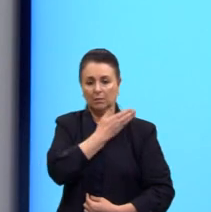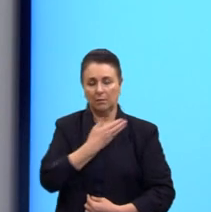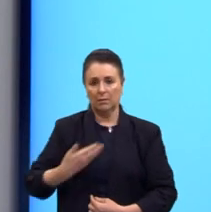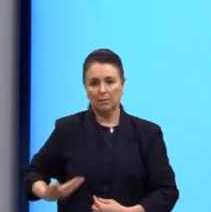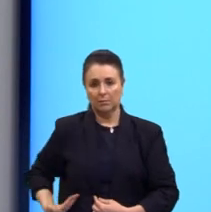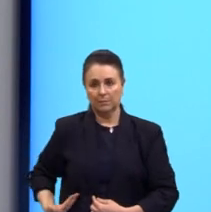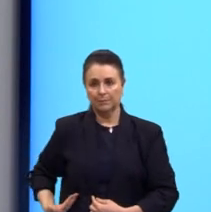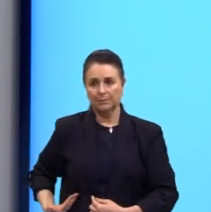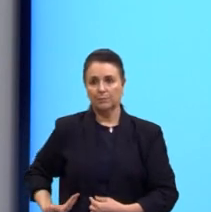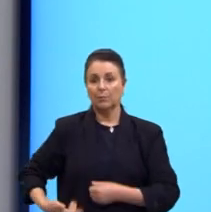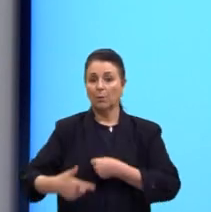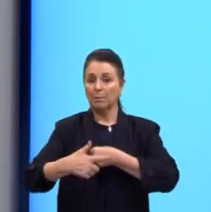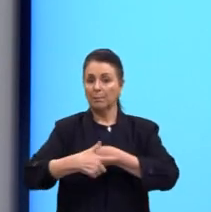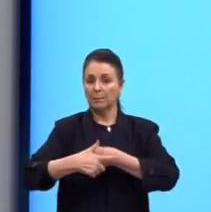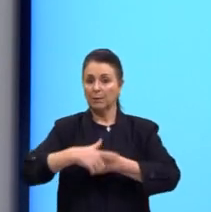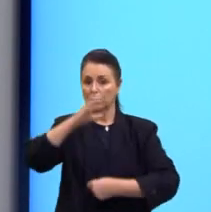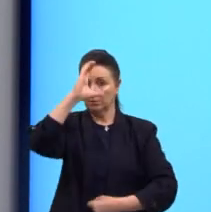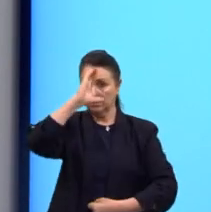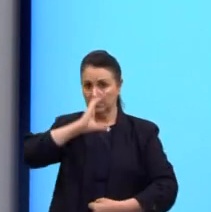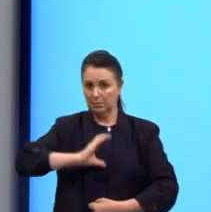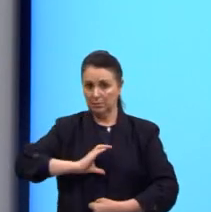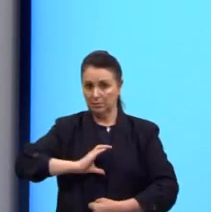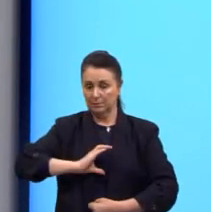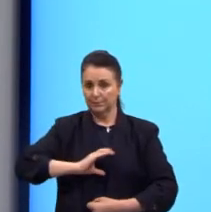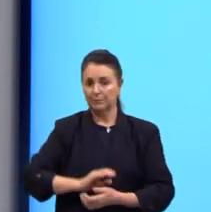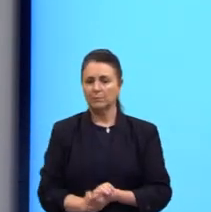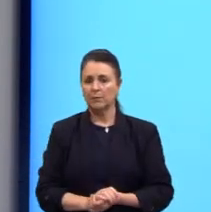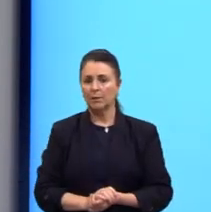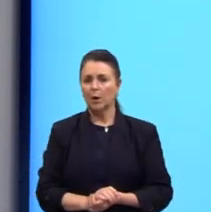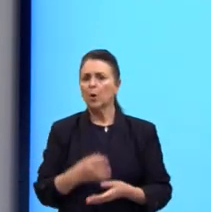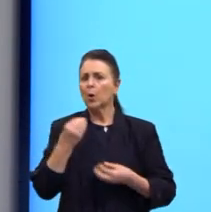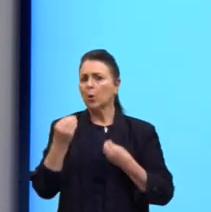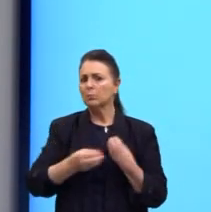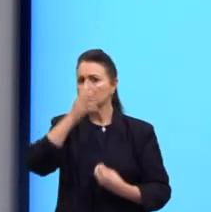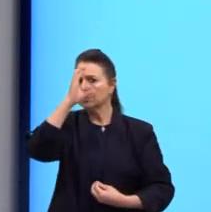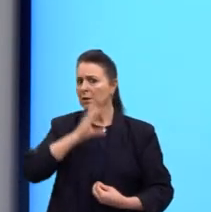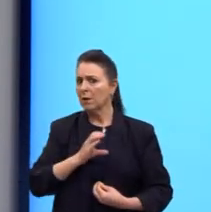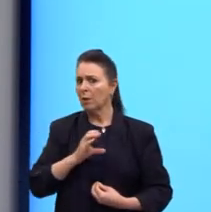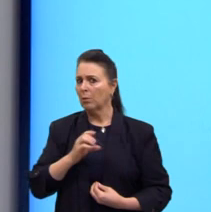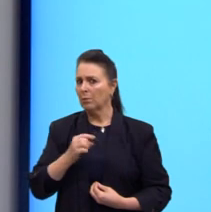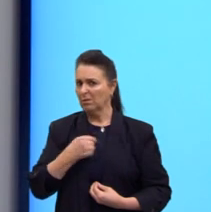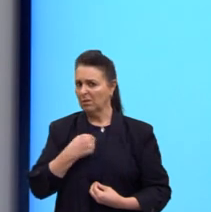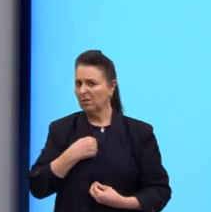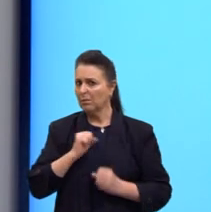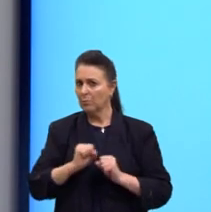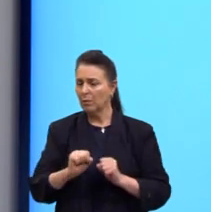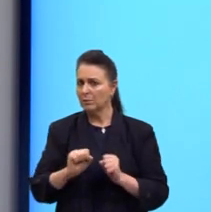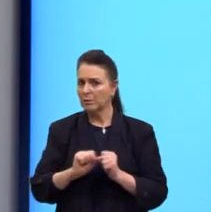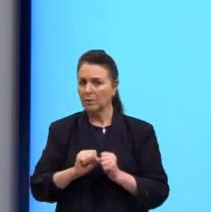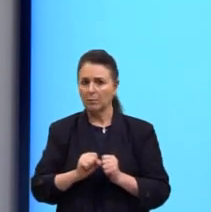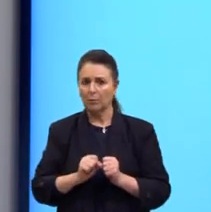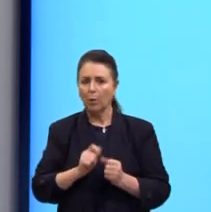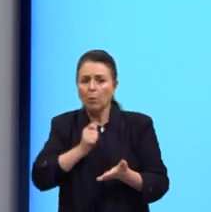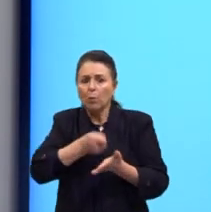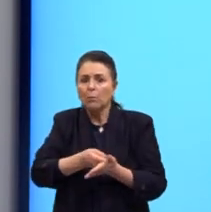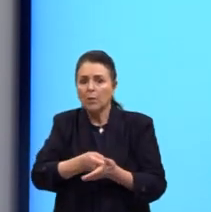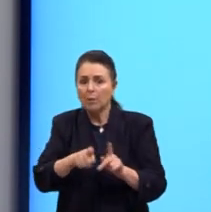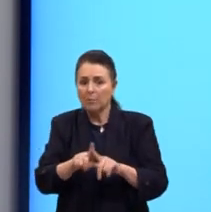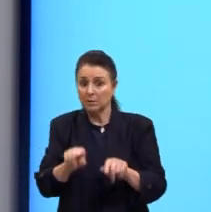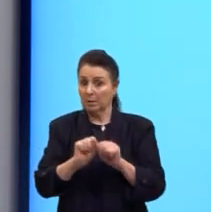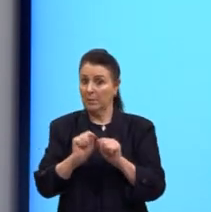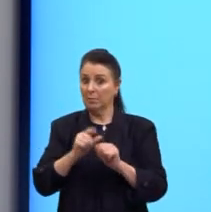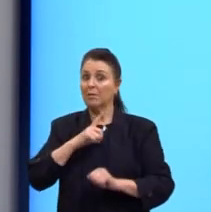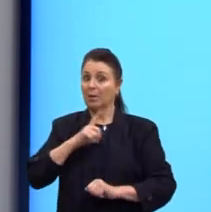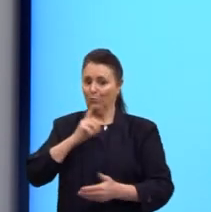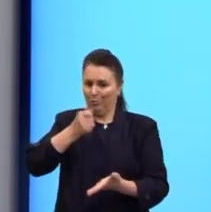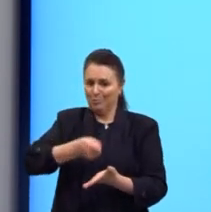O papel do cidadão, olha só, como cidadão, o nós também podemos fazer? Cobrar, mas também cumprir deveres.